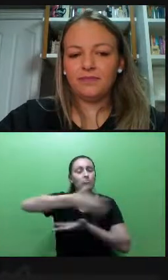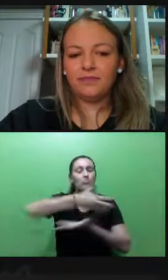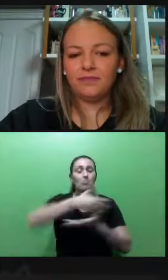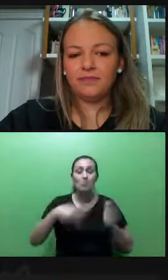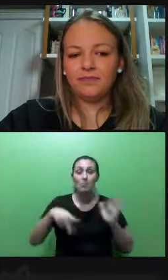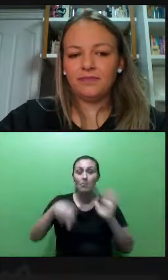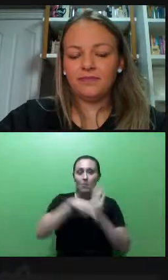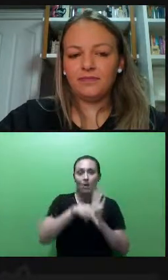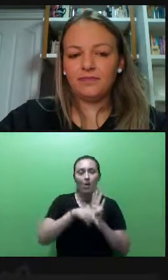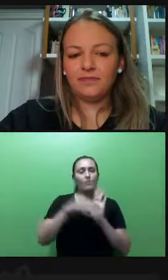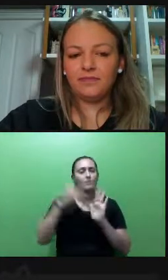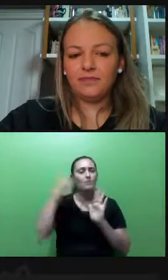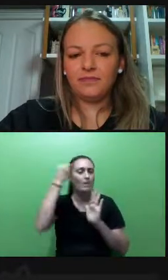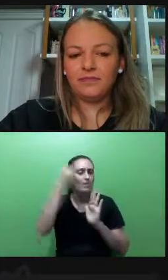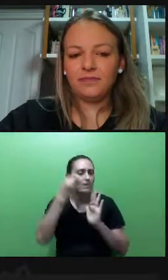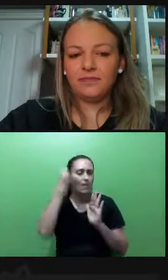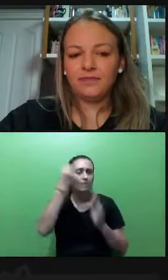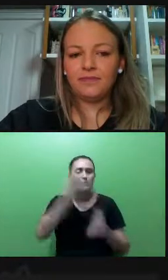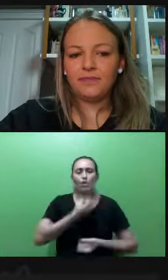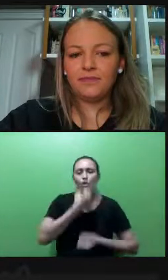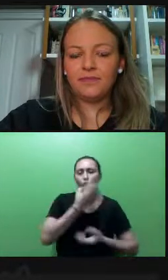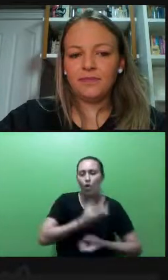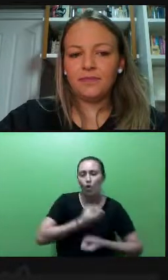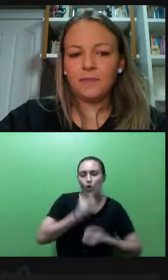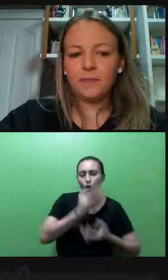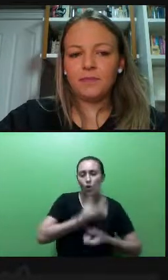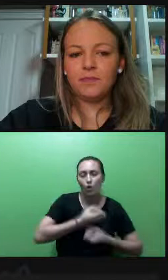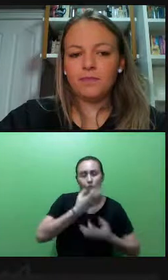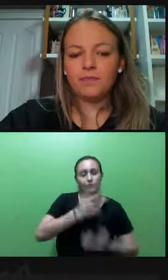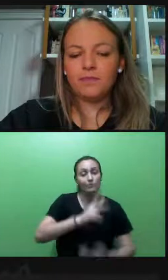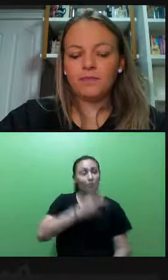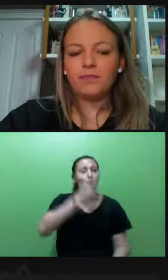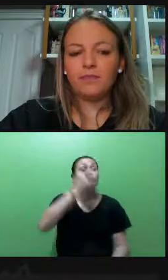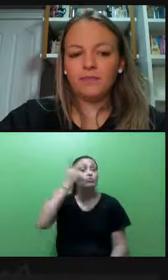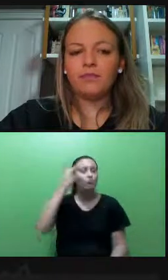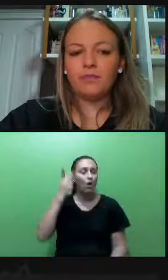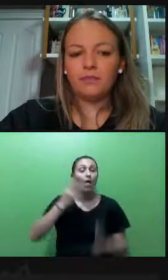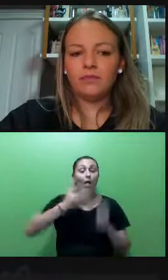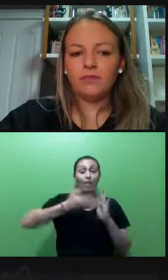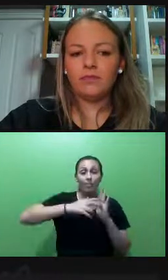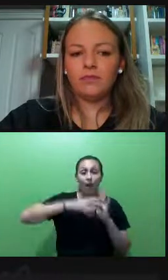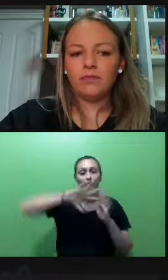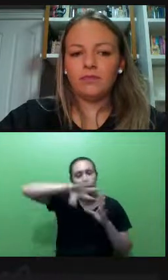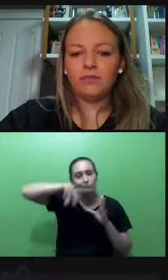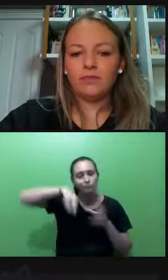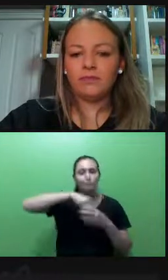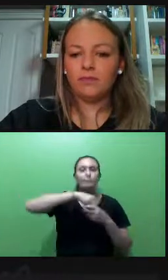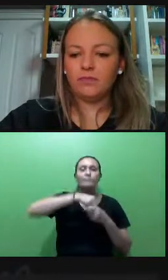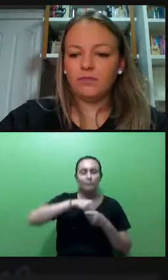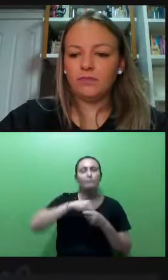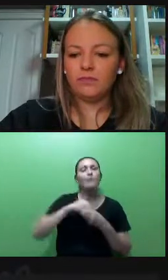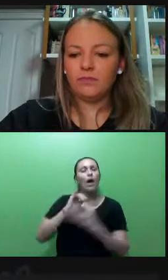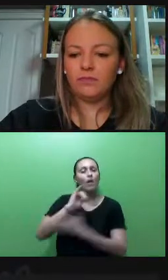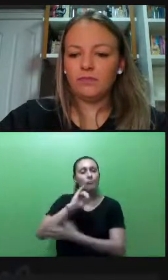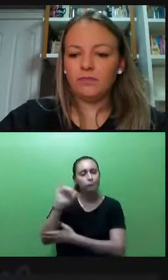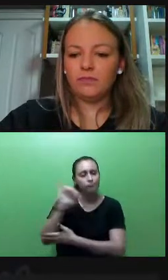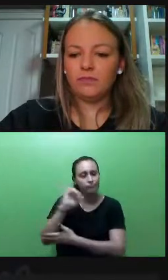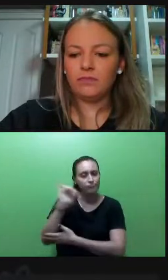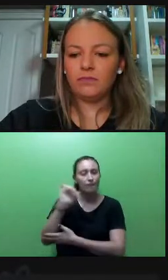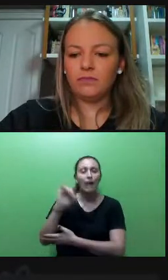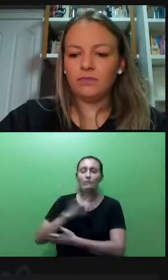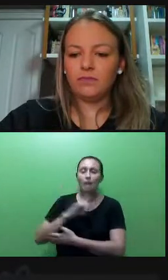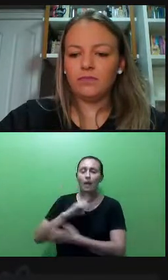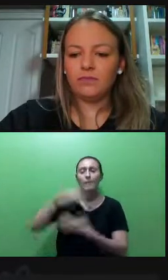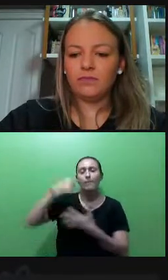dos seus depoimentos, dados para levar depois para a organização, dizendo, olha, a gente identifica que há isso para melhorar